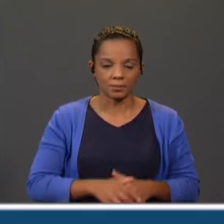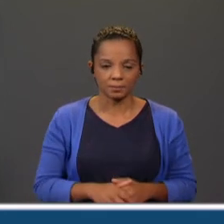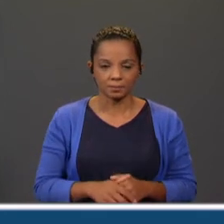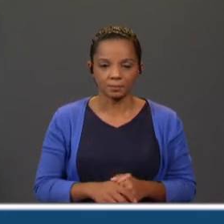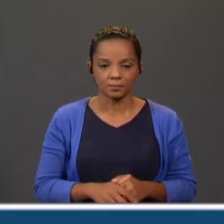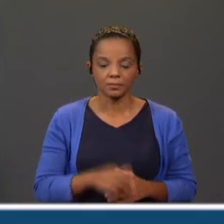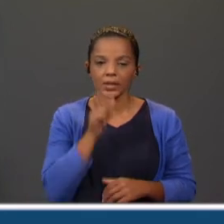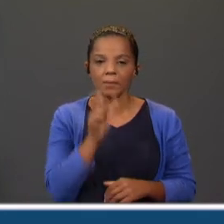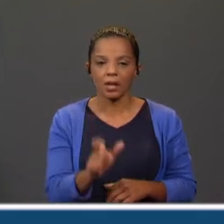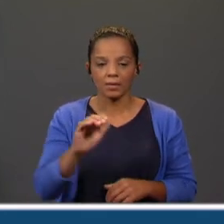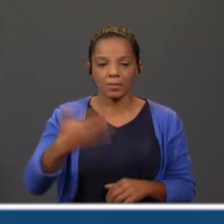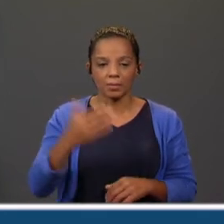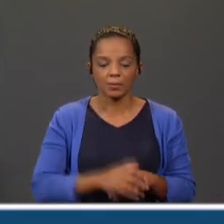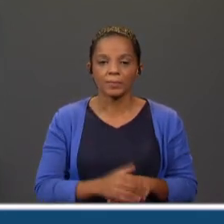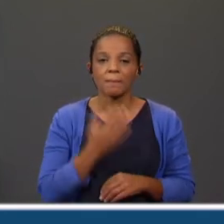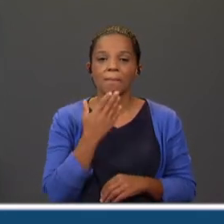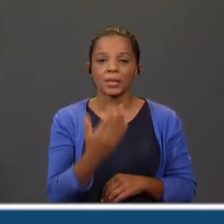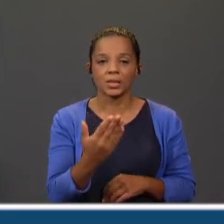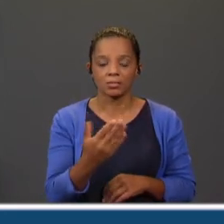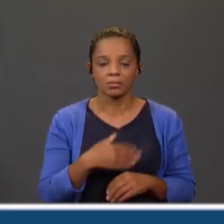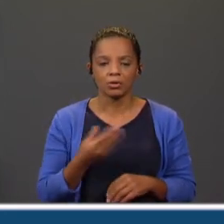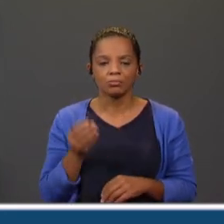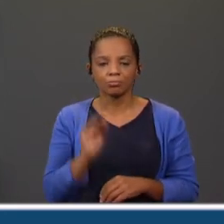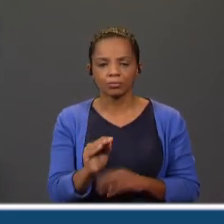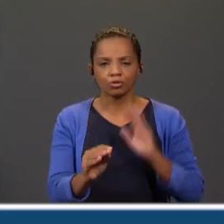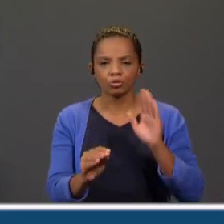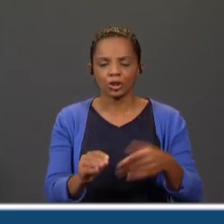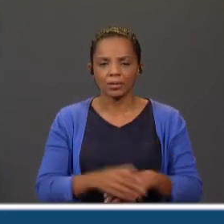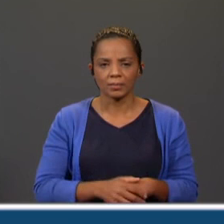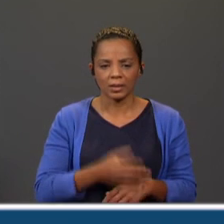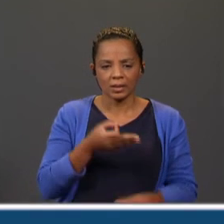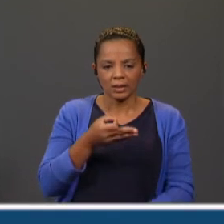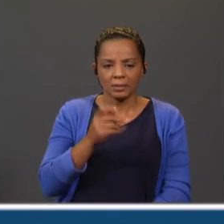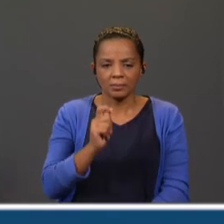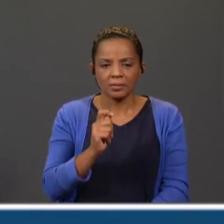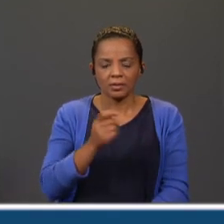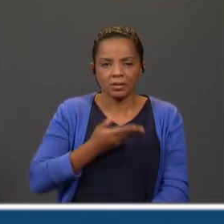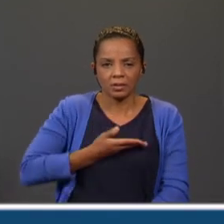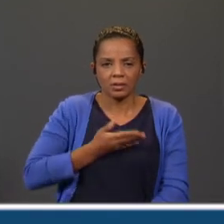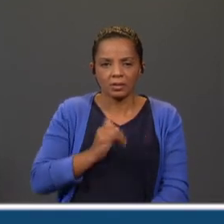Primeira palavra, pedir. Já coloquei lá uma, que é peditório.